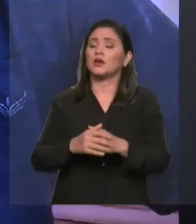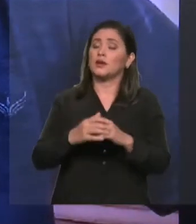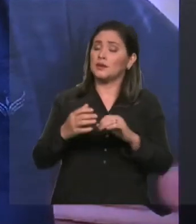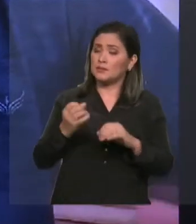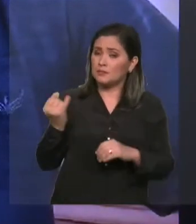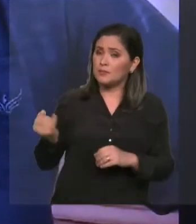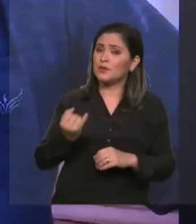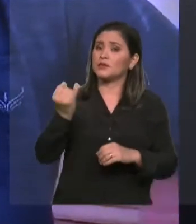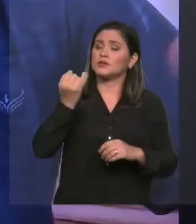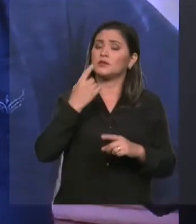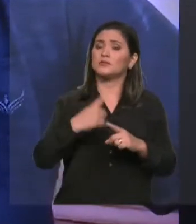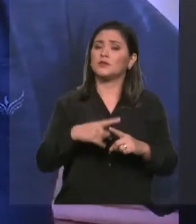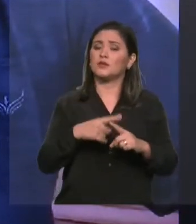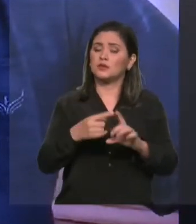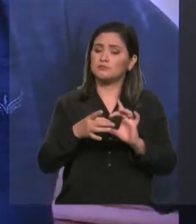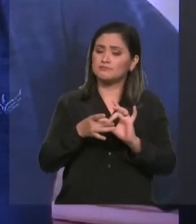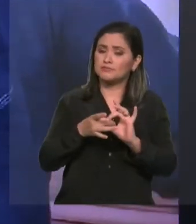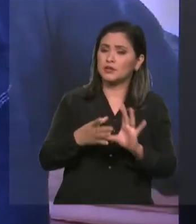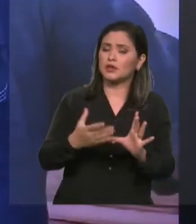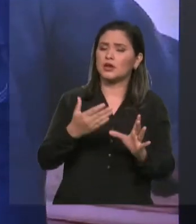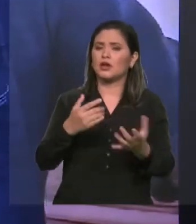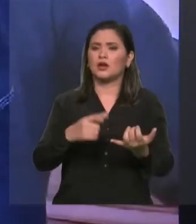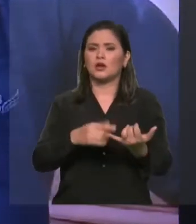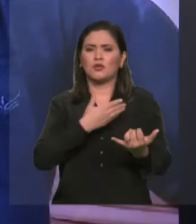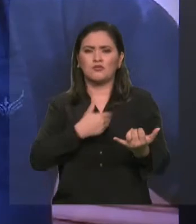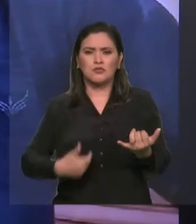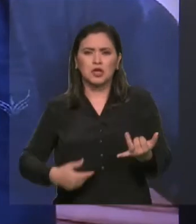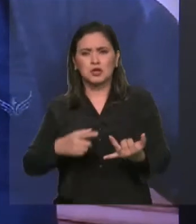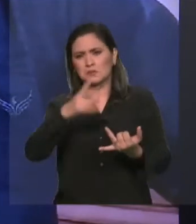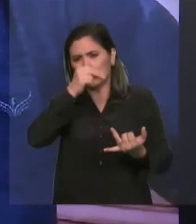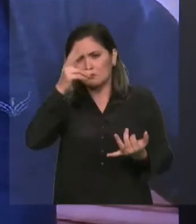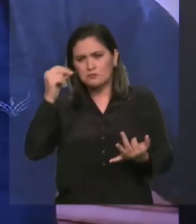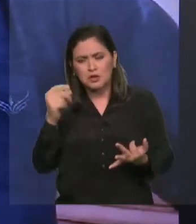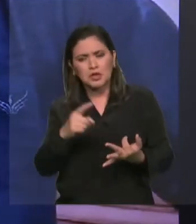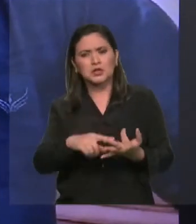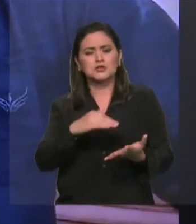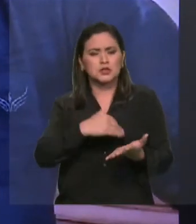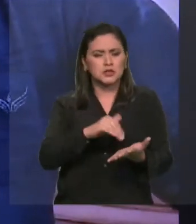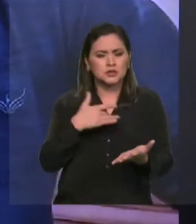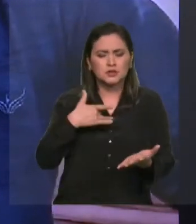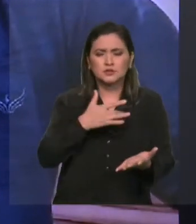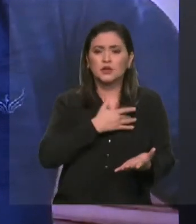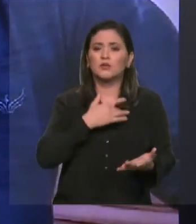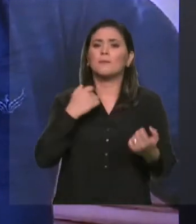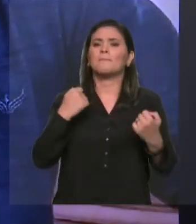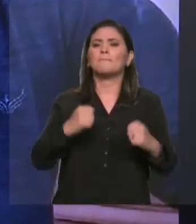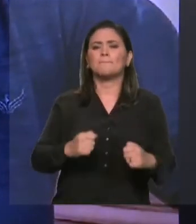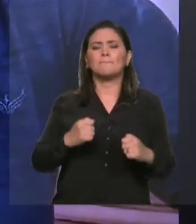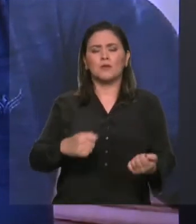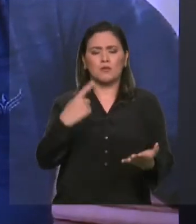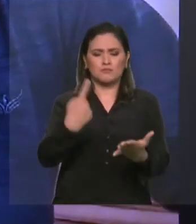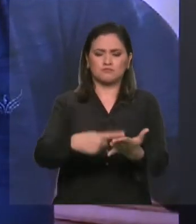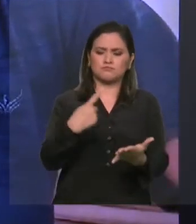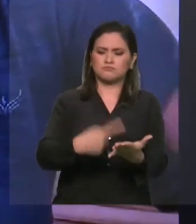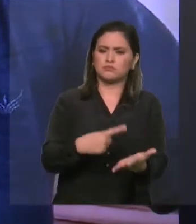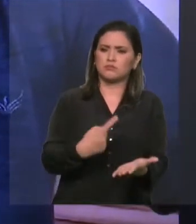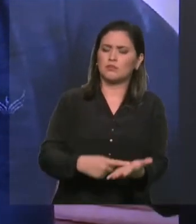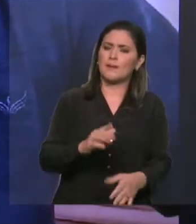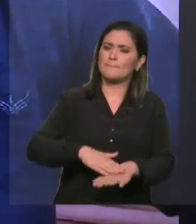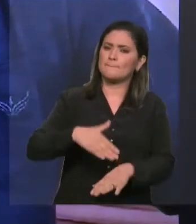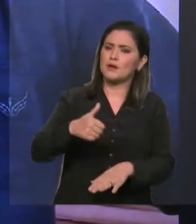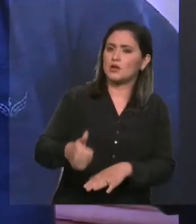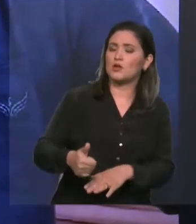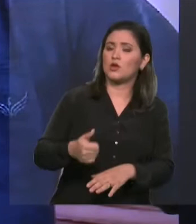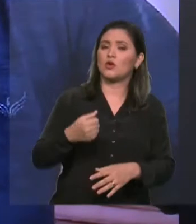nos municípios, aos secretários de Saúde, também melhor planejar as suas ações de enfrentamento